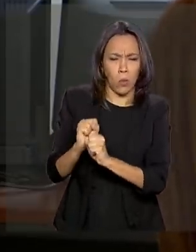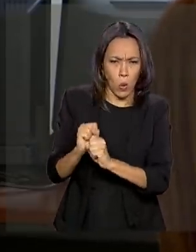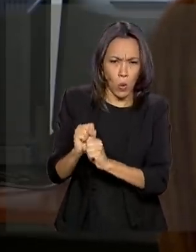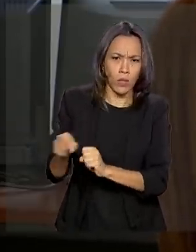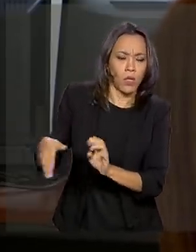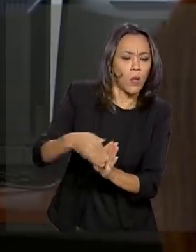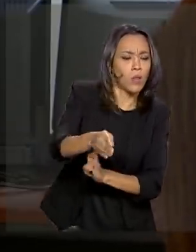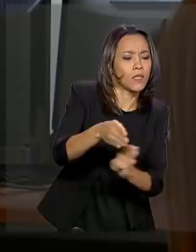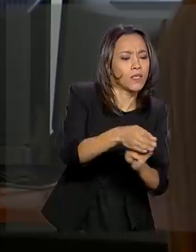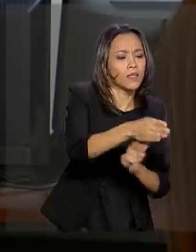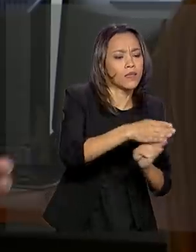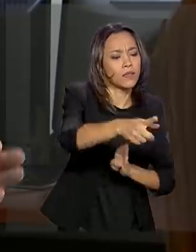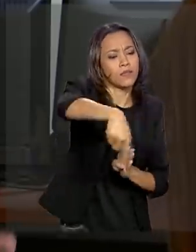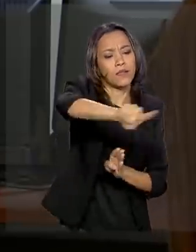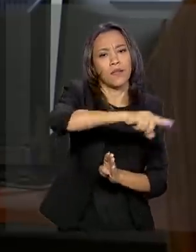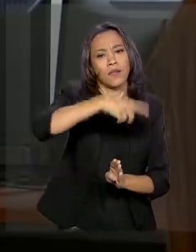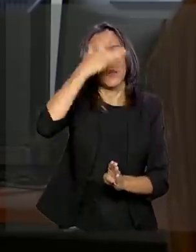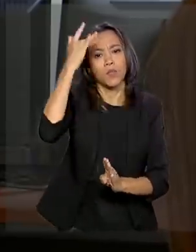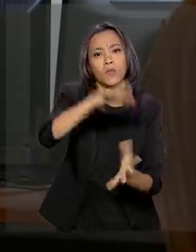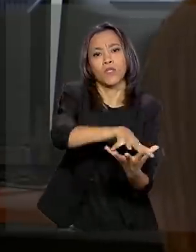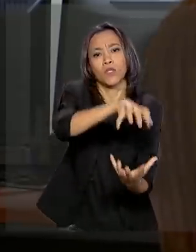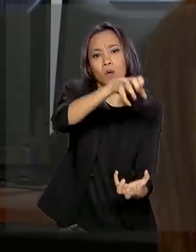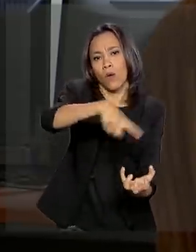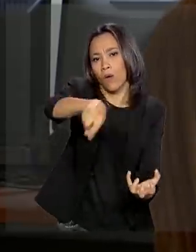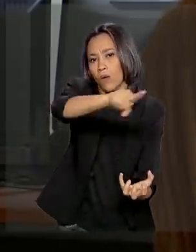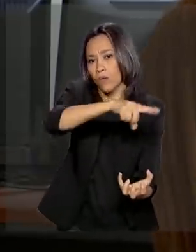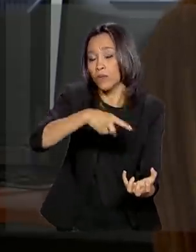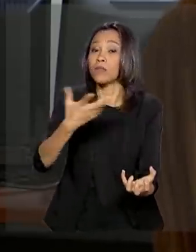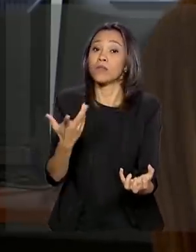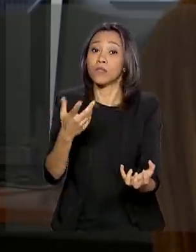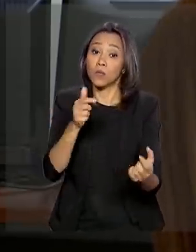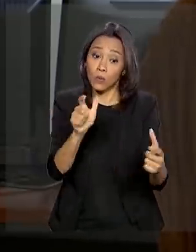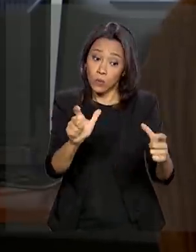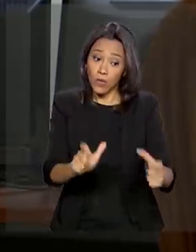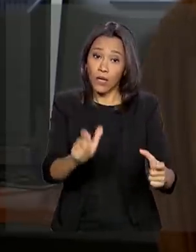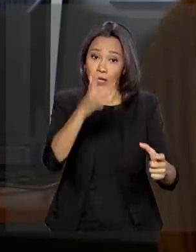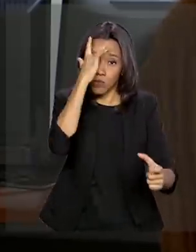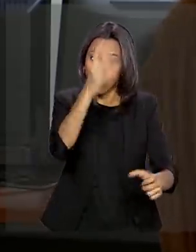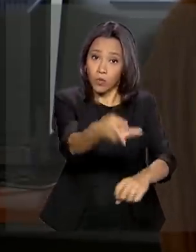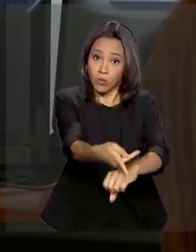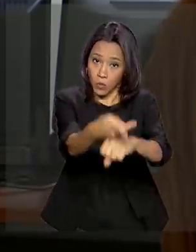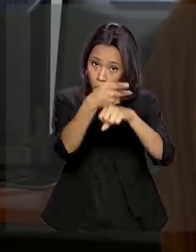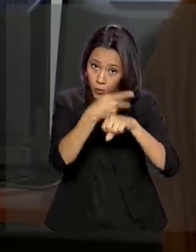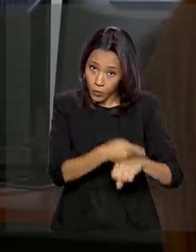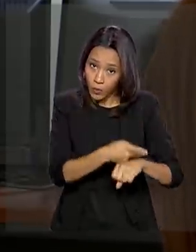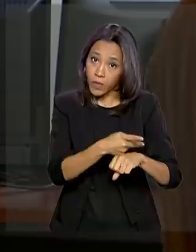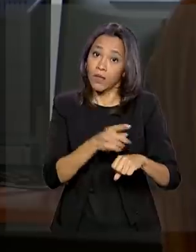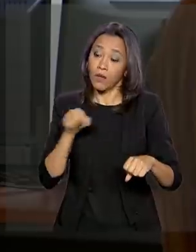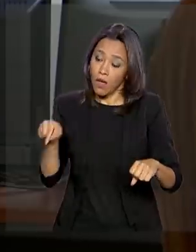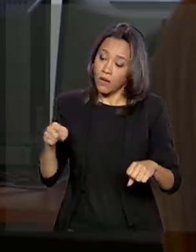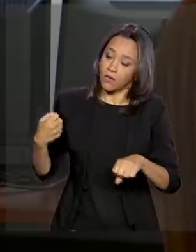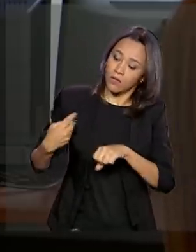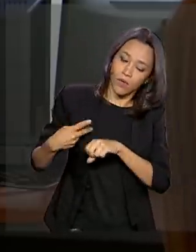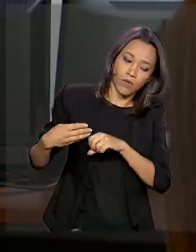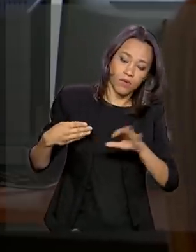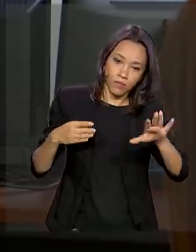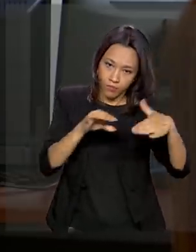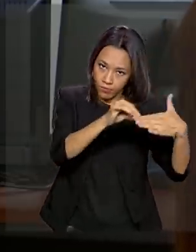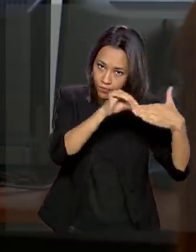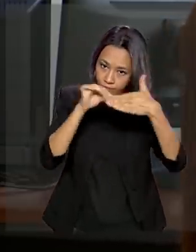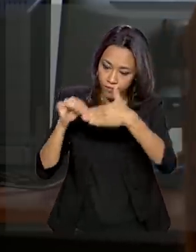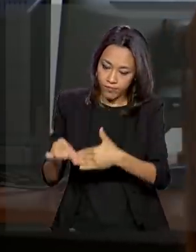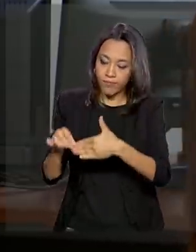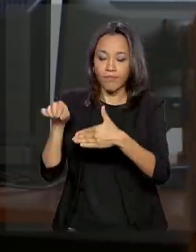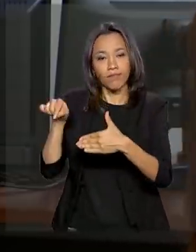vetores de inclusão digital, em áreas de autoatendimento, em que as pessoas que procurem a agência, elas possam ser direcionadas,